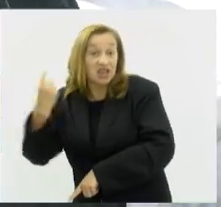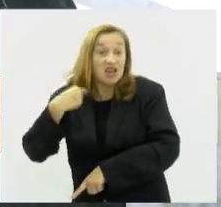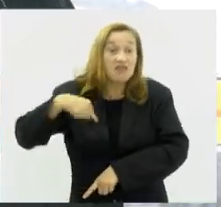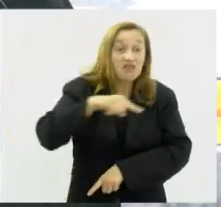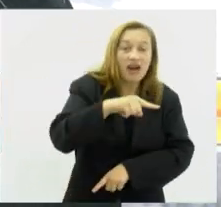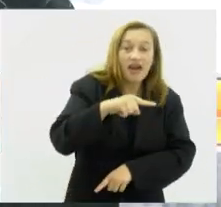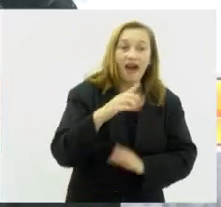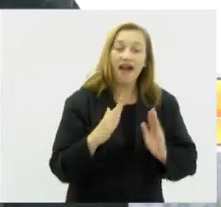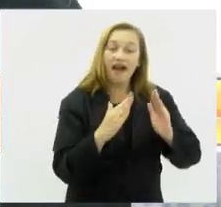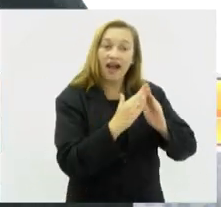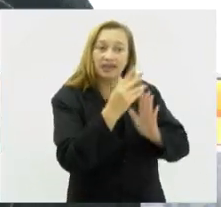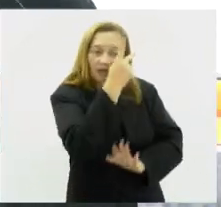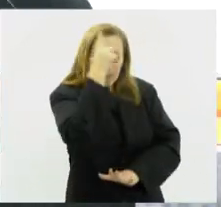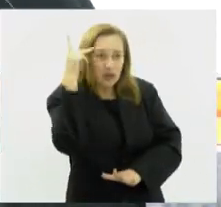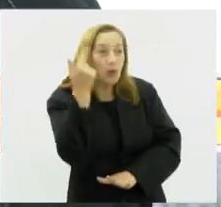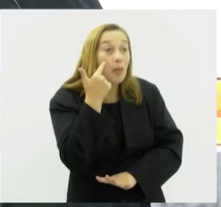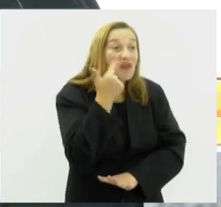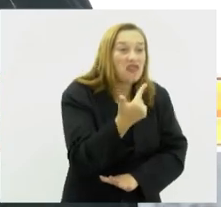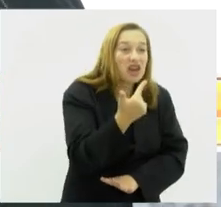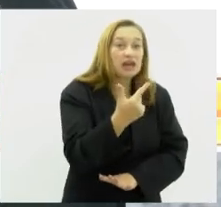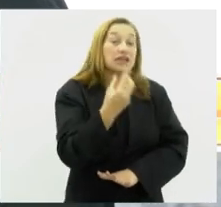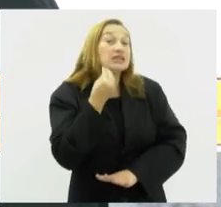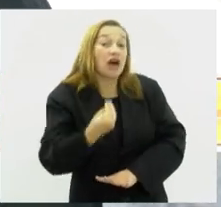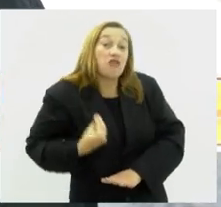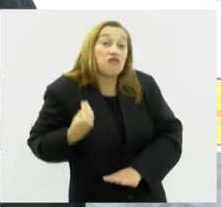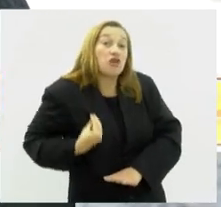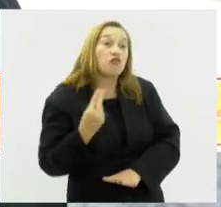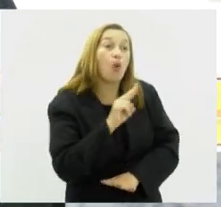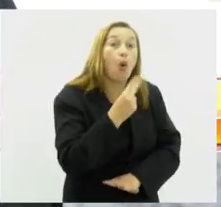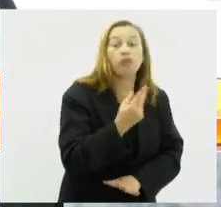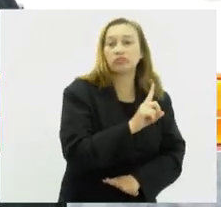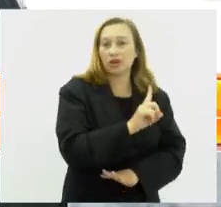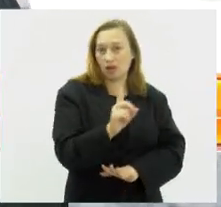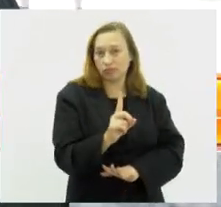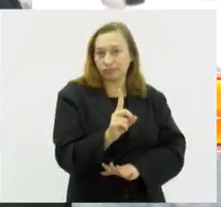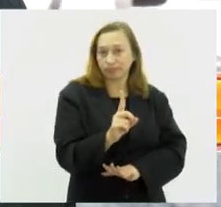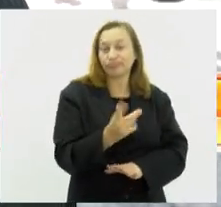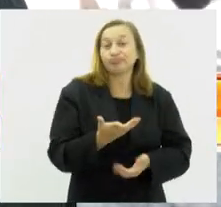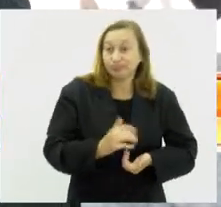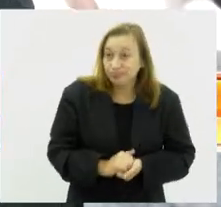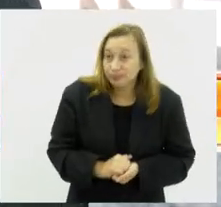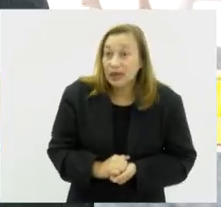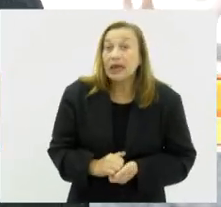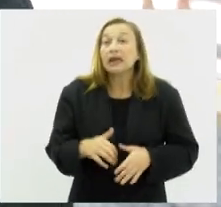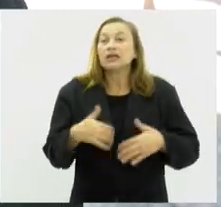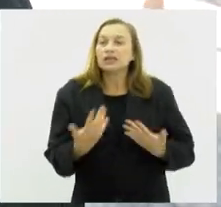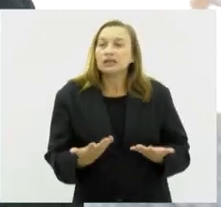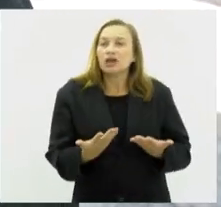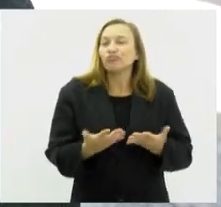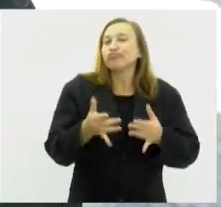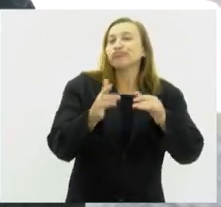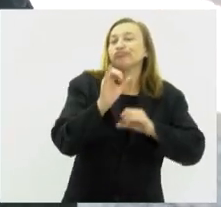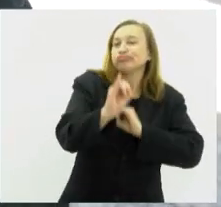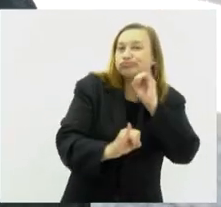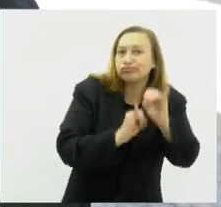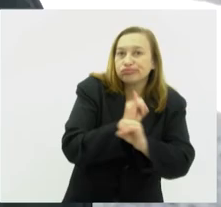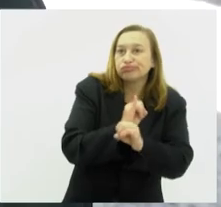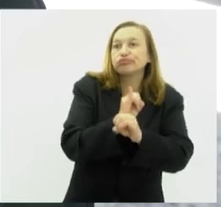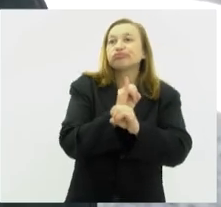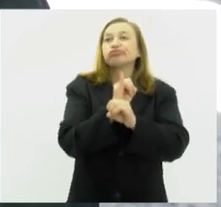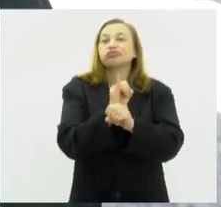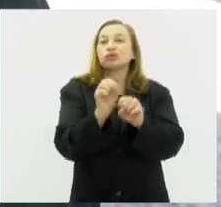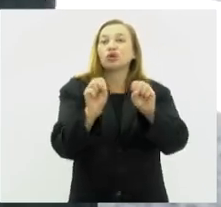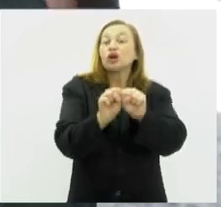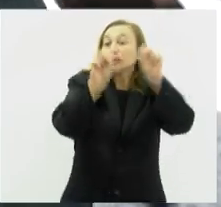prova de vida, para saber se aquele beneficiário ainda está vivo ou não. Diante da internet, cruzamento de dados.